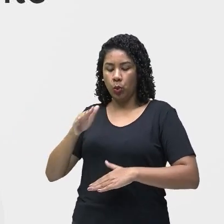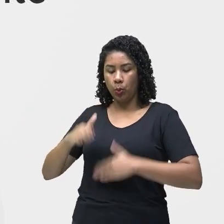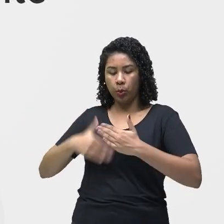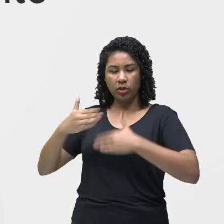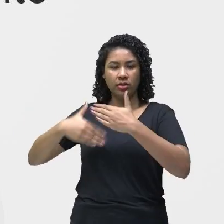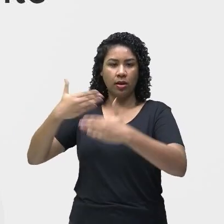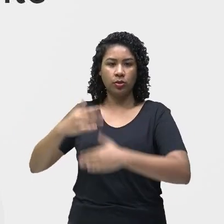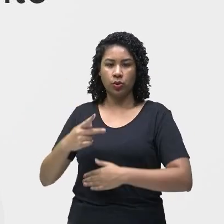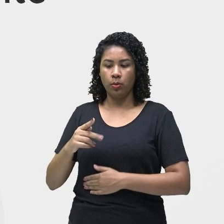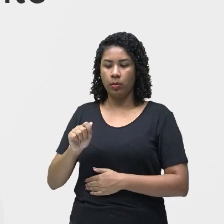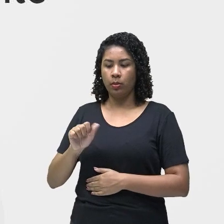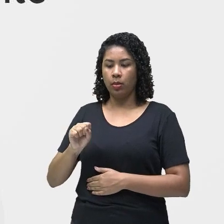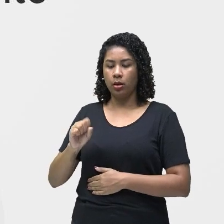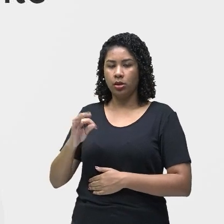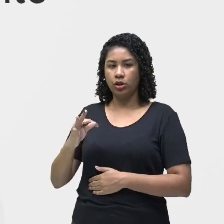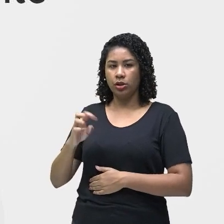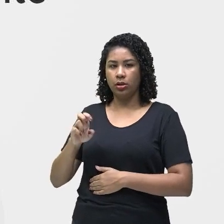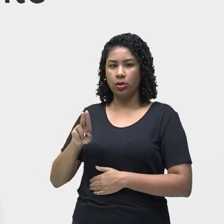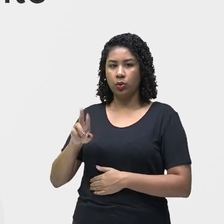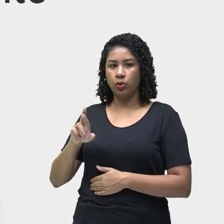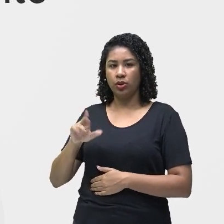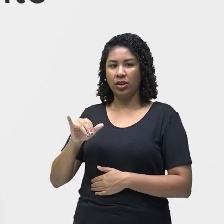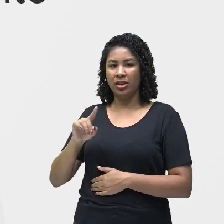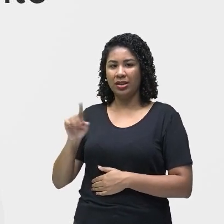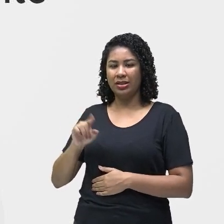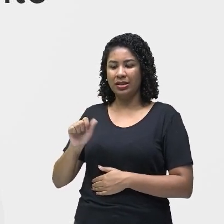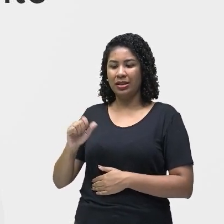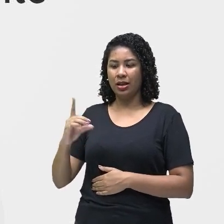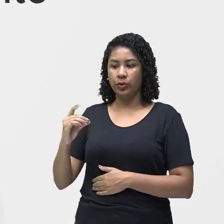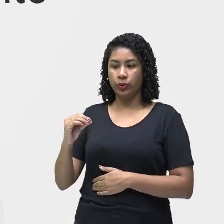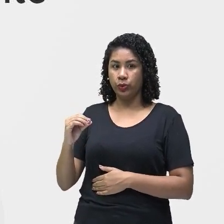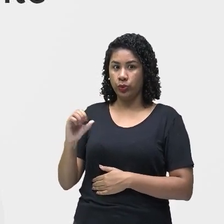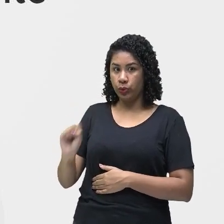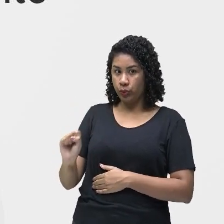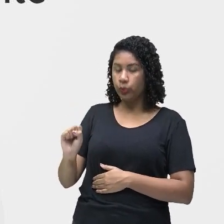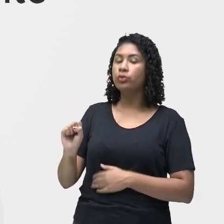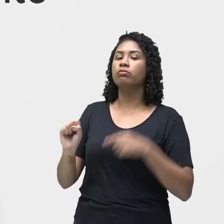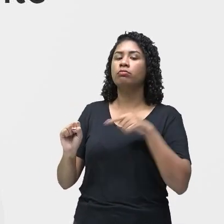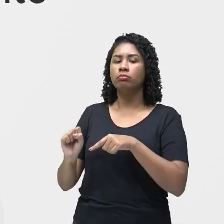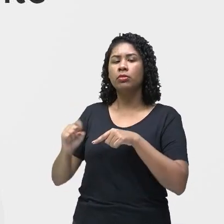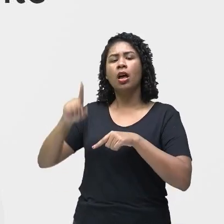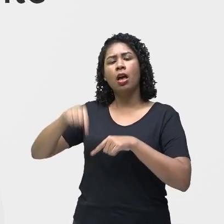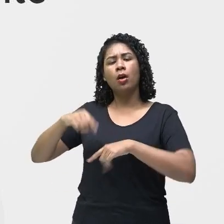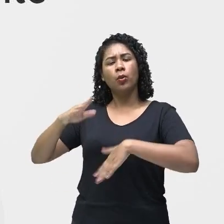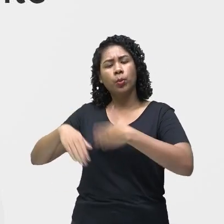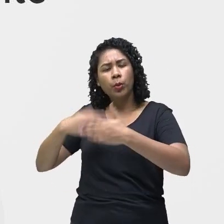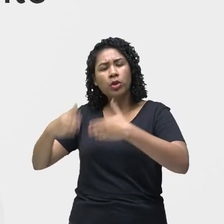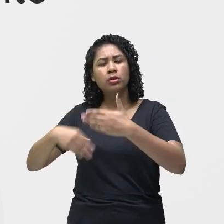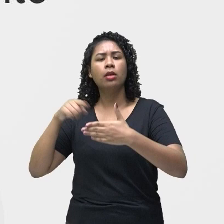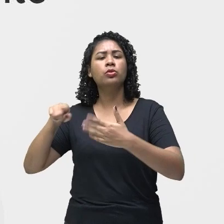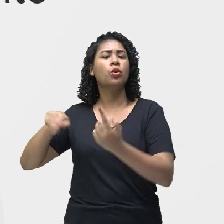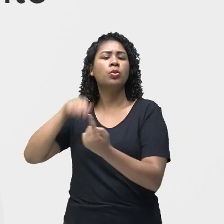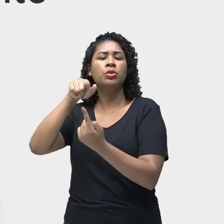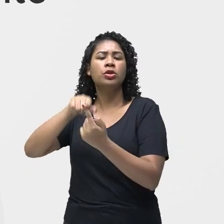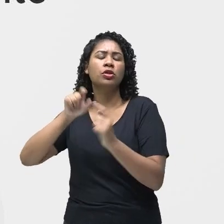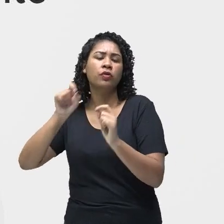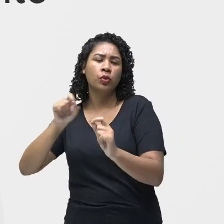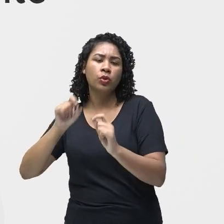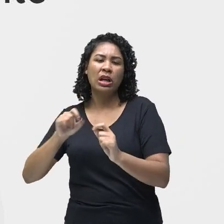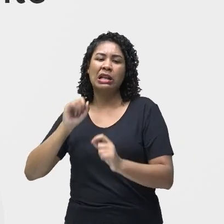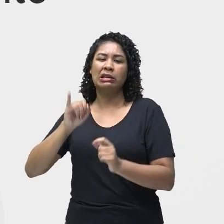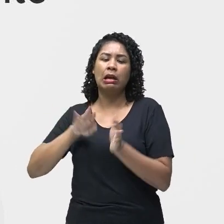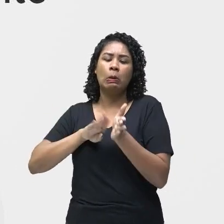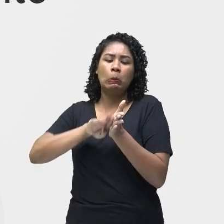professoras? O processo de pasteurização é um processo em que é realizado para diminuir os micro